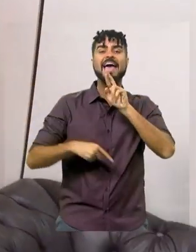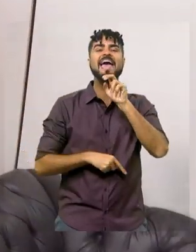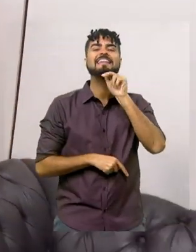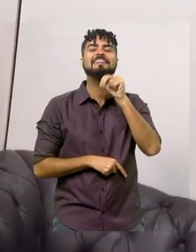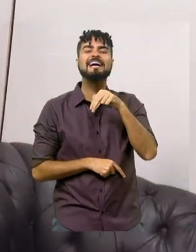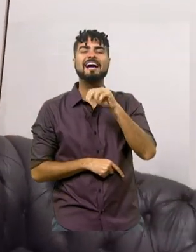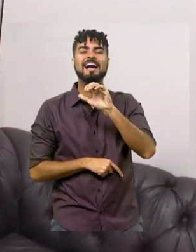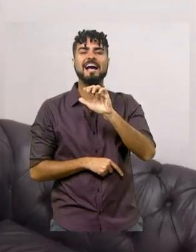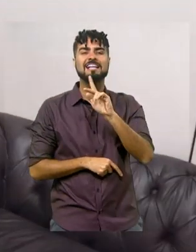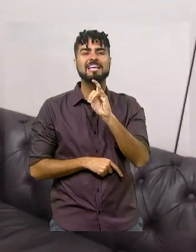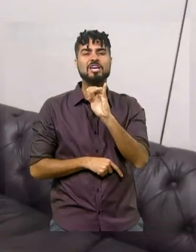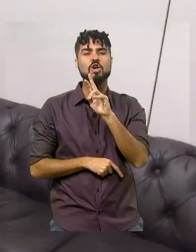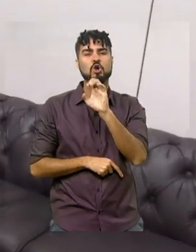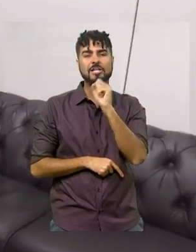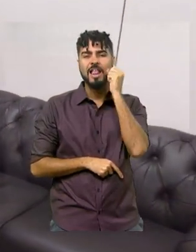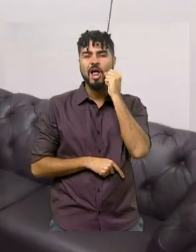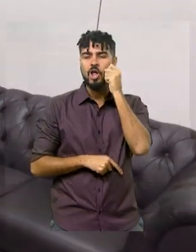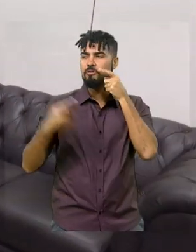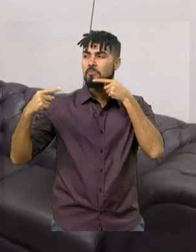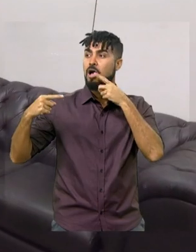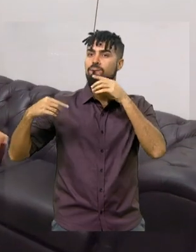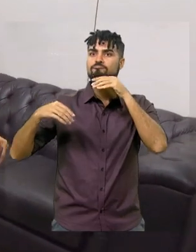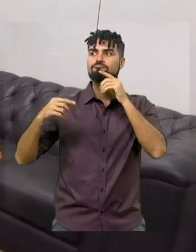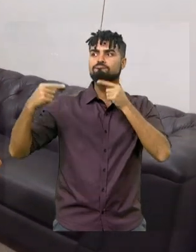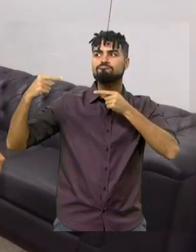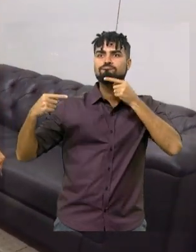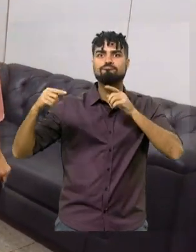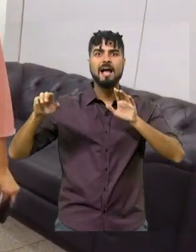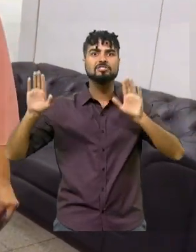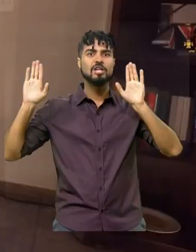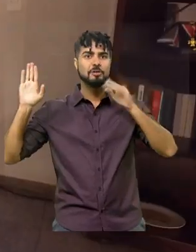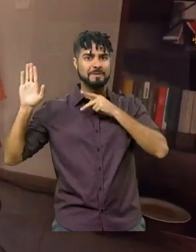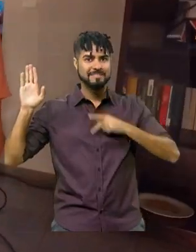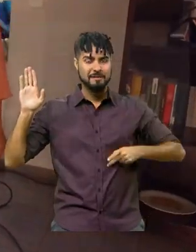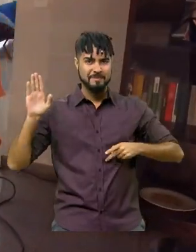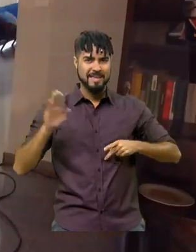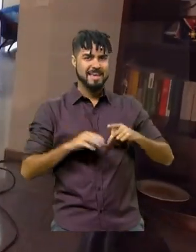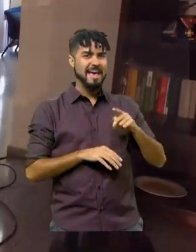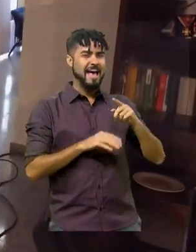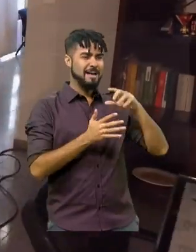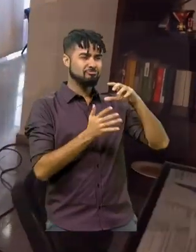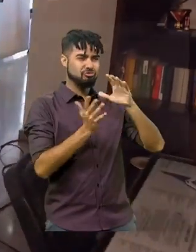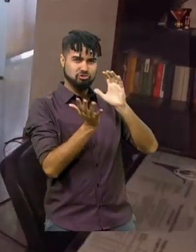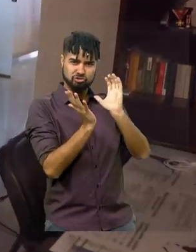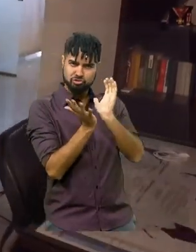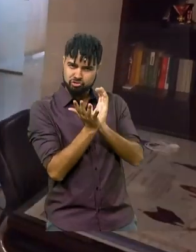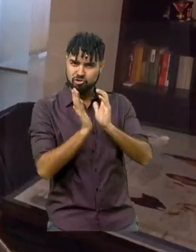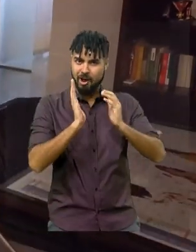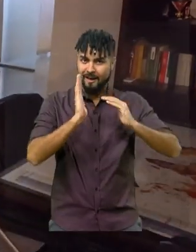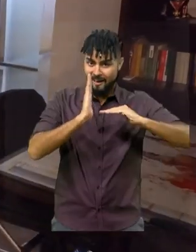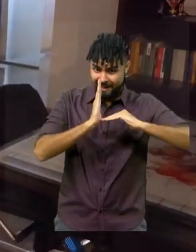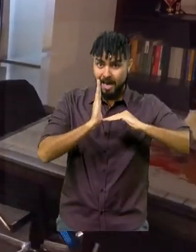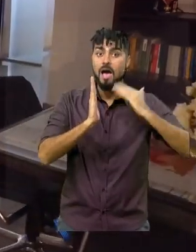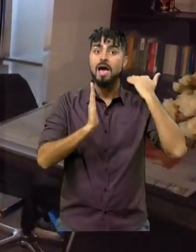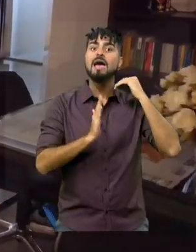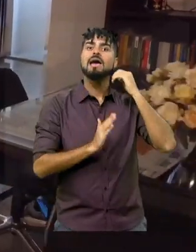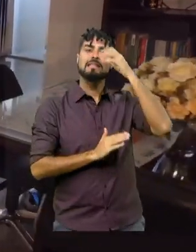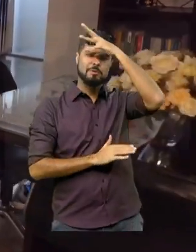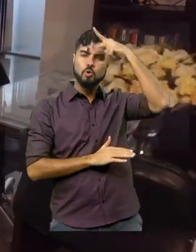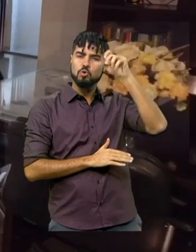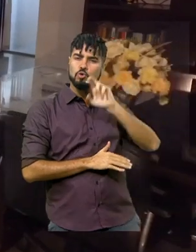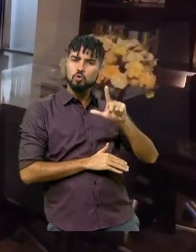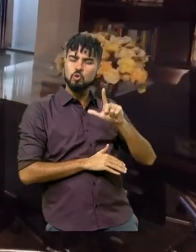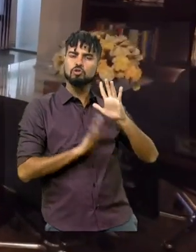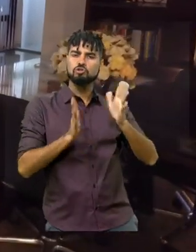na disputa à presidência da Casa. Antes de chegar ao Salão Azul, Simone foi deputada estadual em Mato Grosso do Sul, prefeita de Três